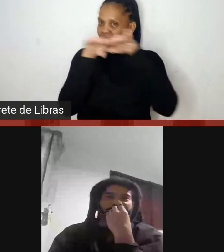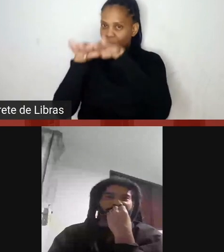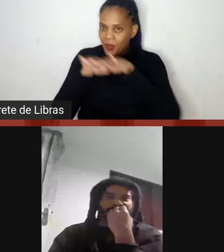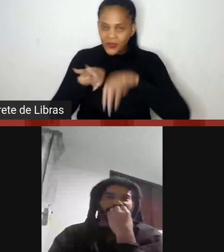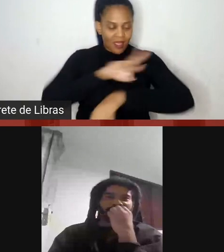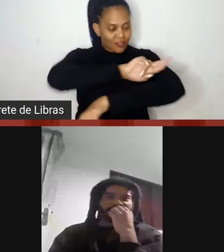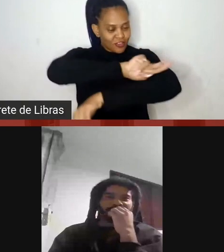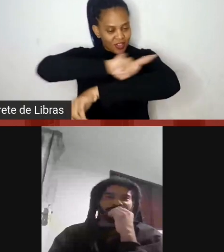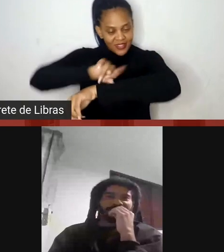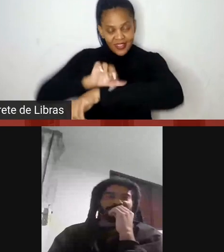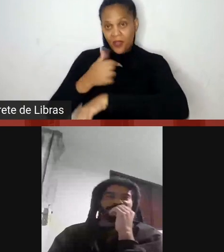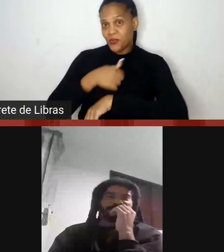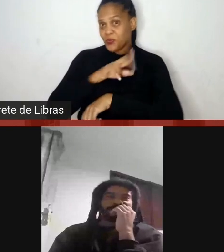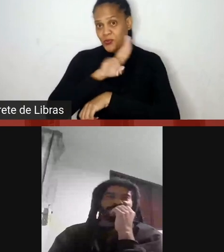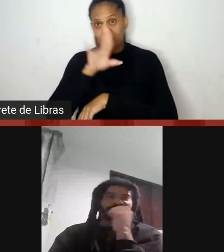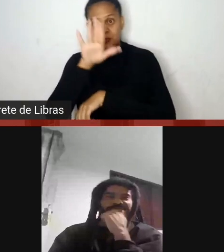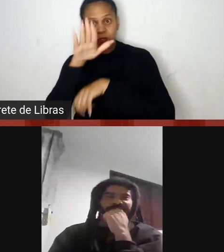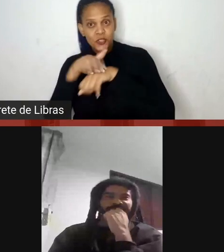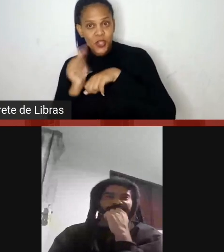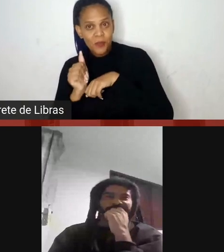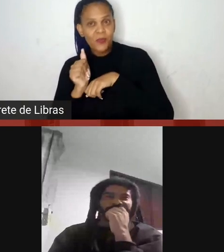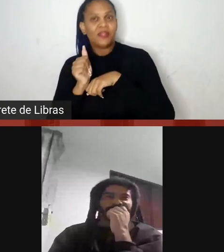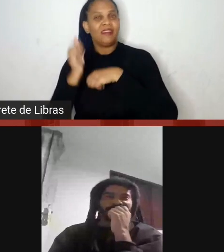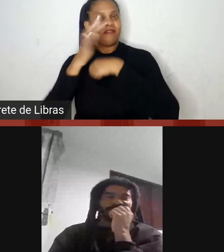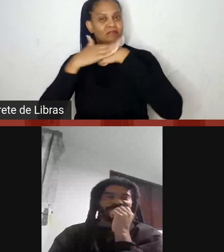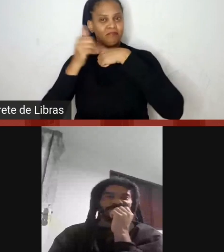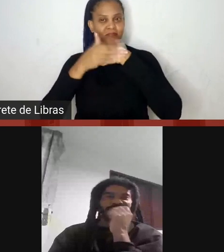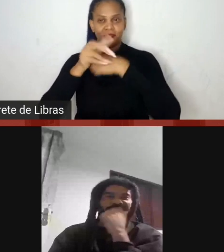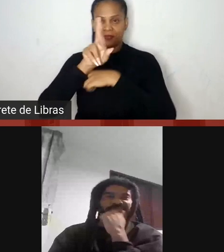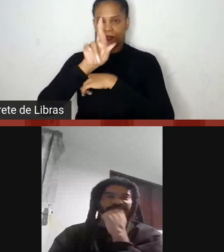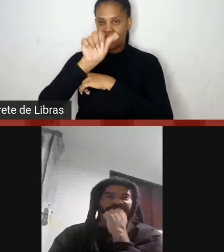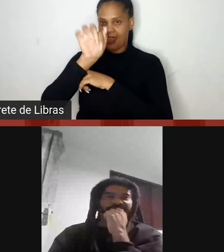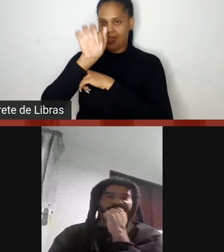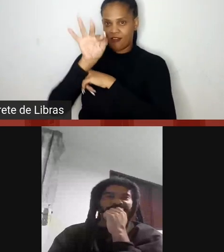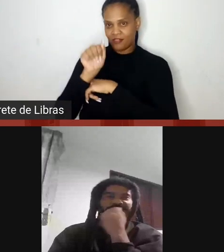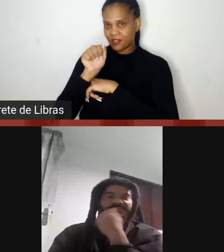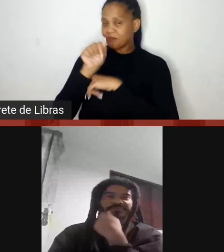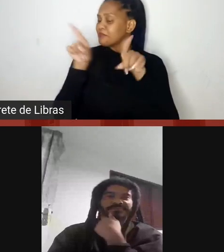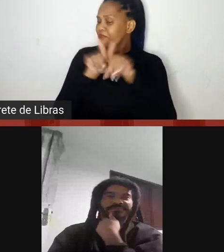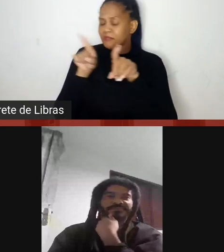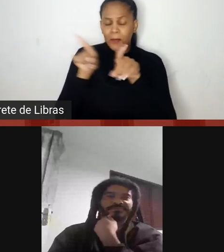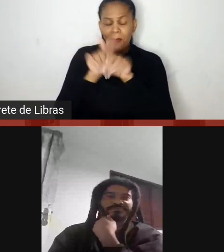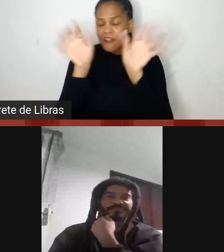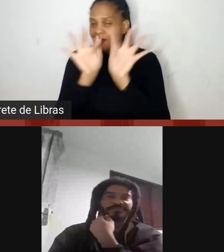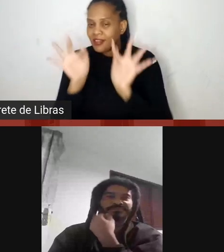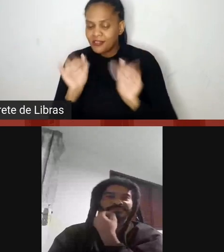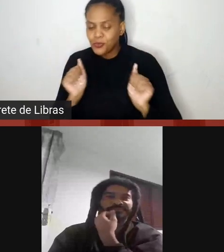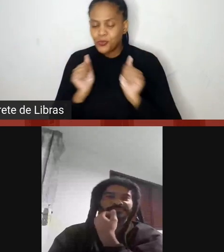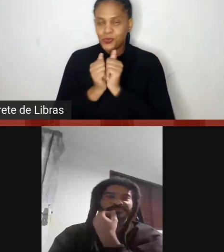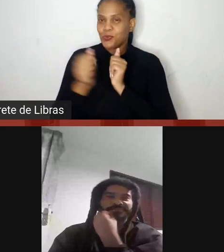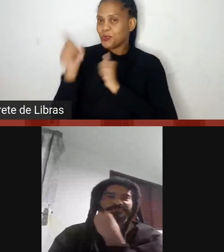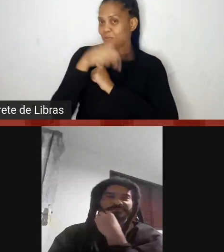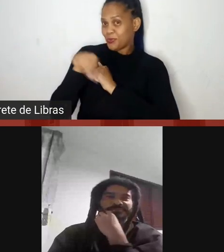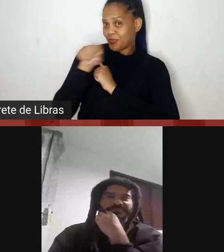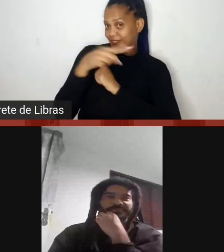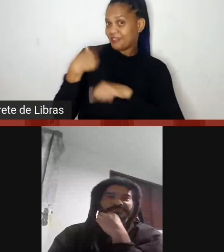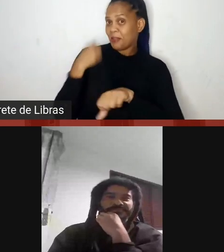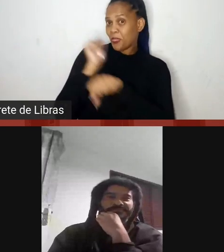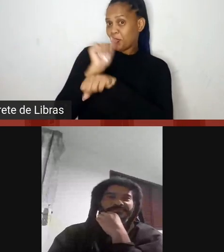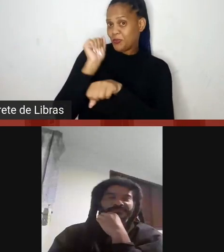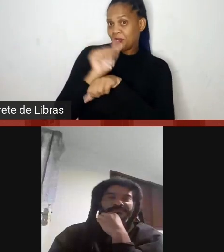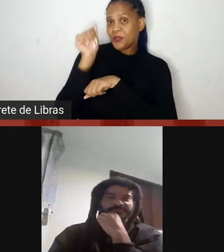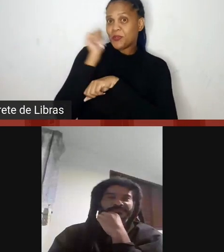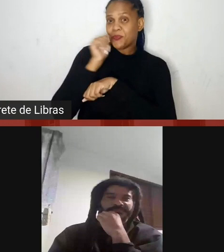ele de Rafa, que é uma forma carinhosa. E de estar aqui com vocês, estou aguardando a nossa parceira também,